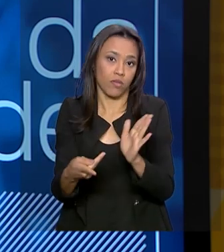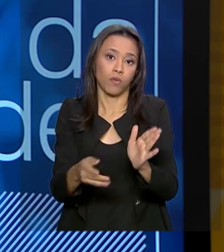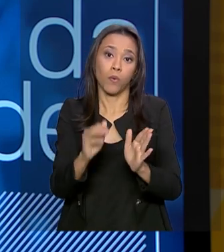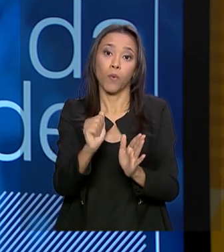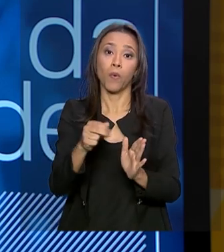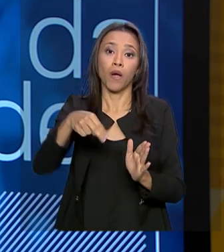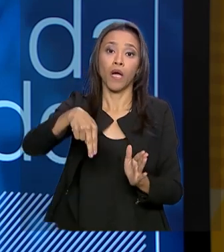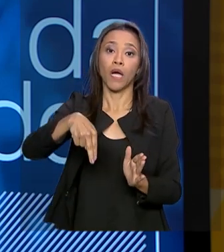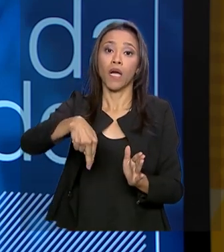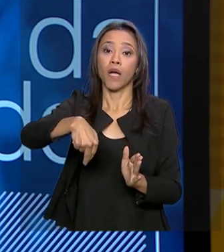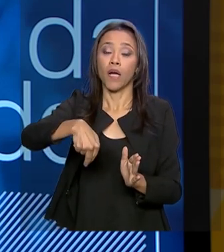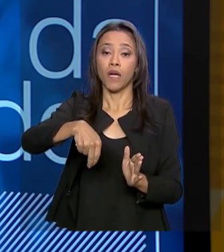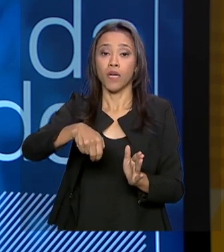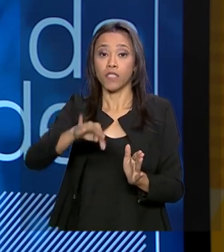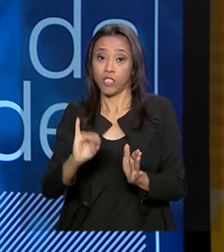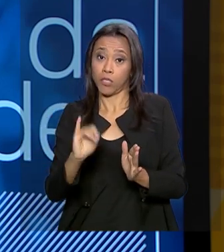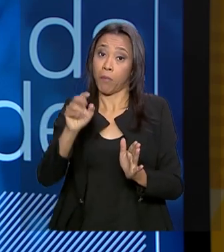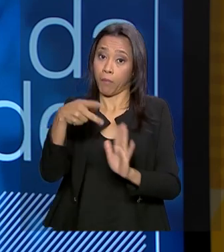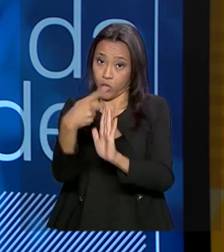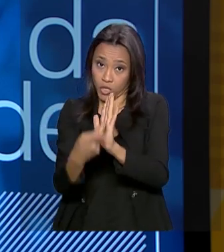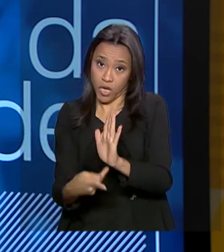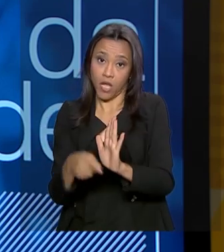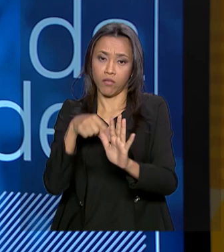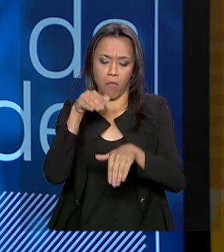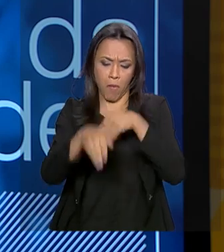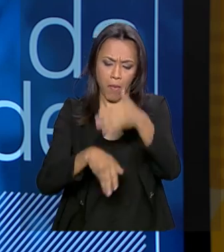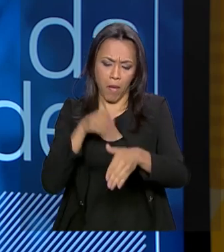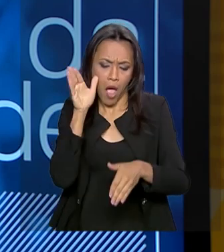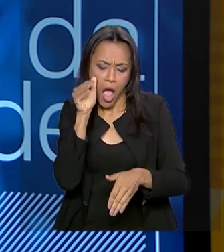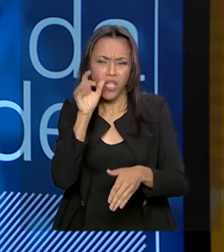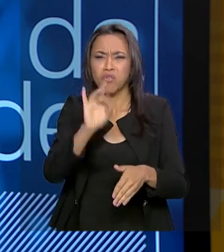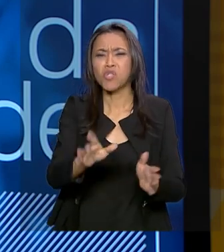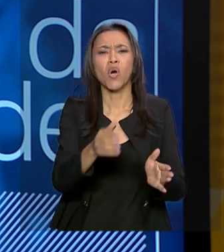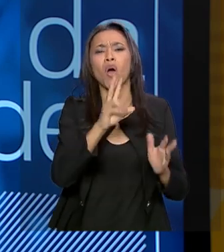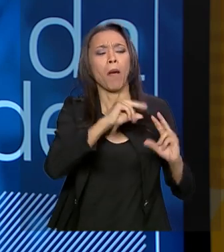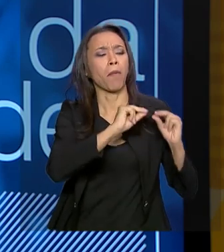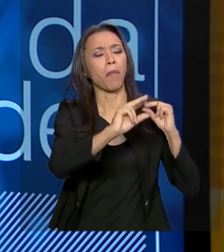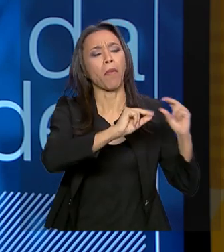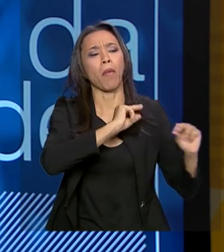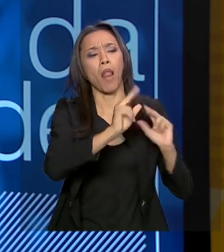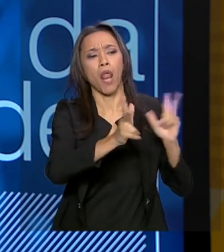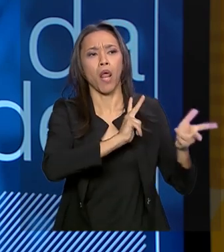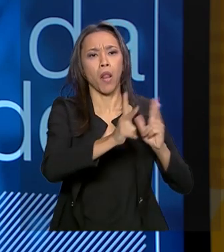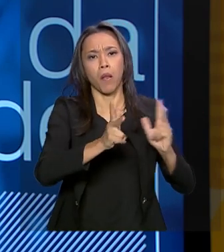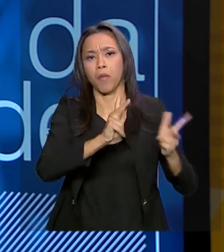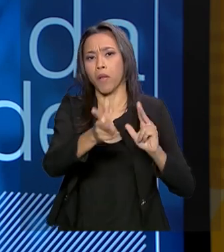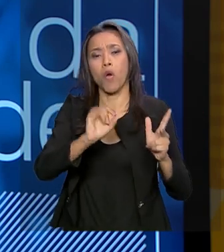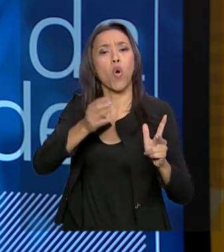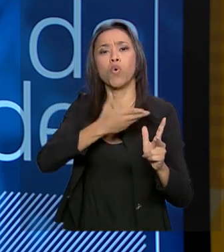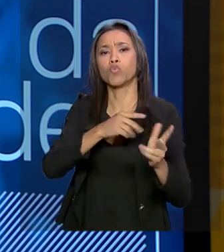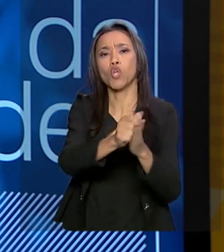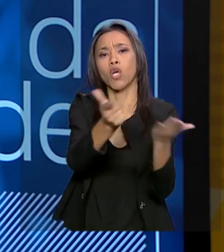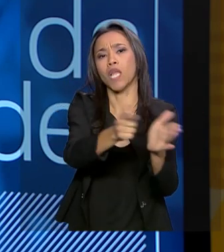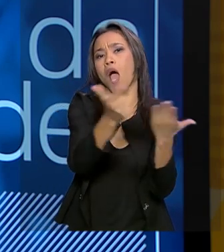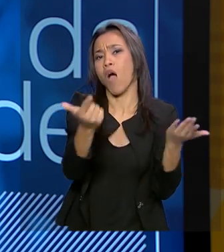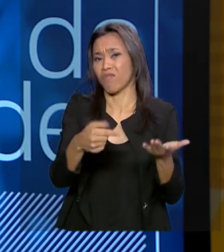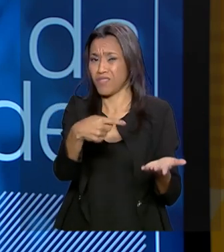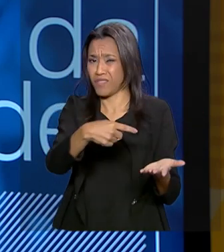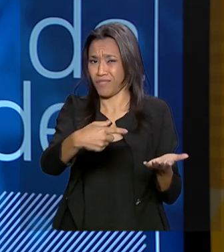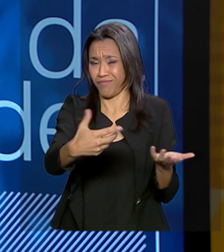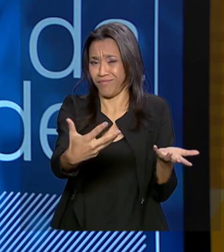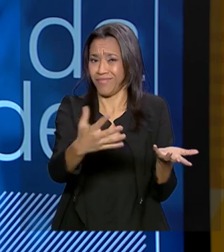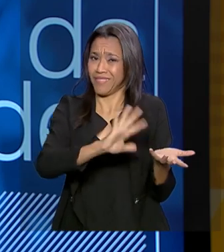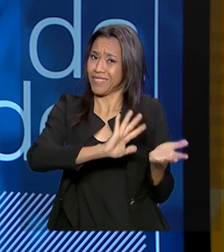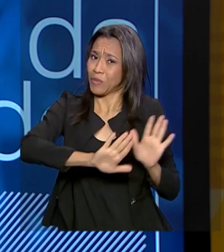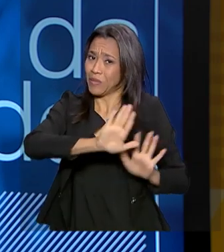internet, toda a consulta pública. Não leia somente o que os amigos estão falando, o que os jornais estão falando. Então, isso é uma falsa polêmica.